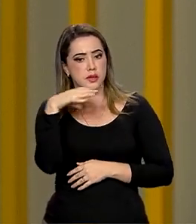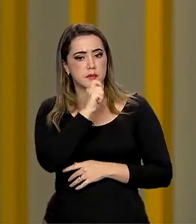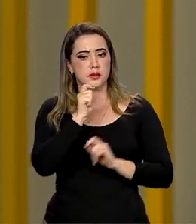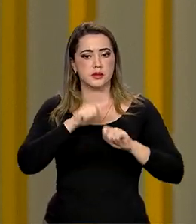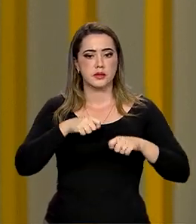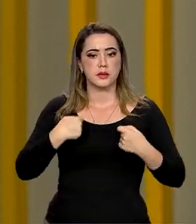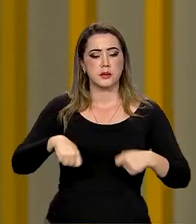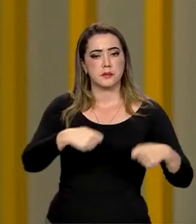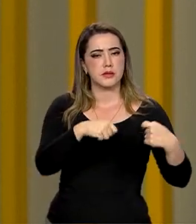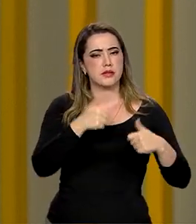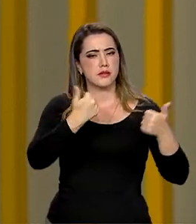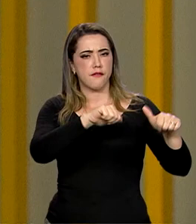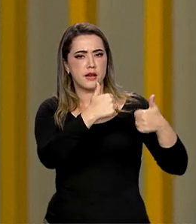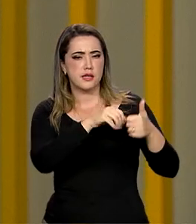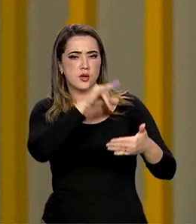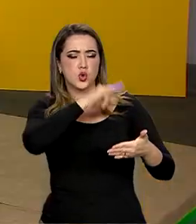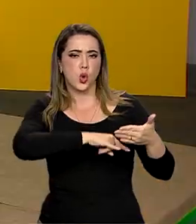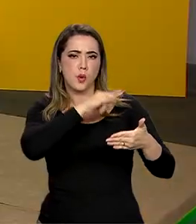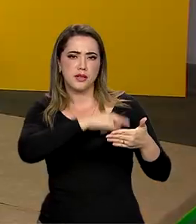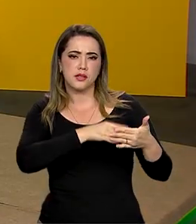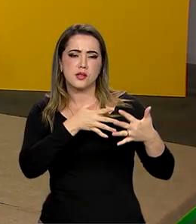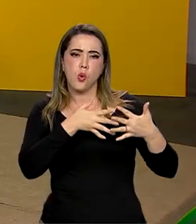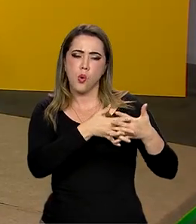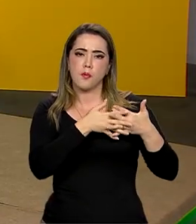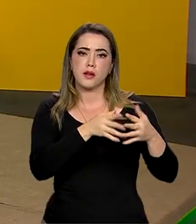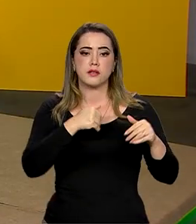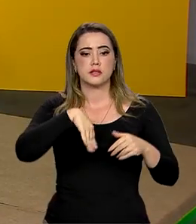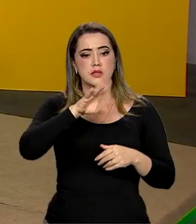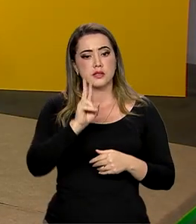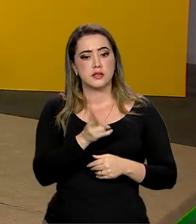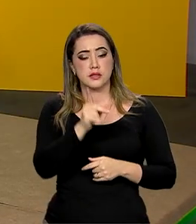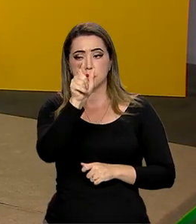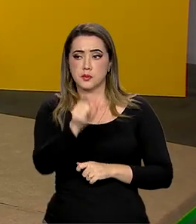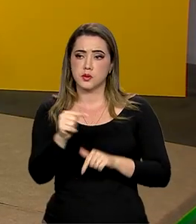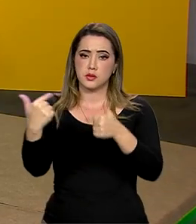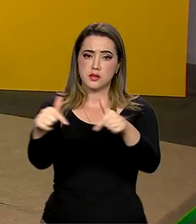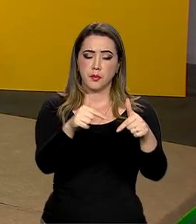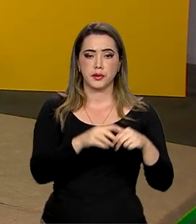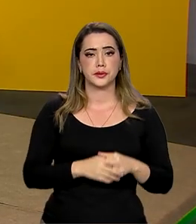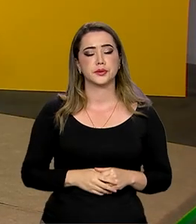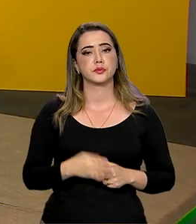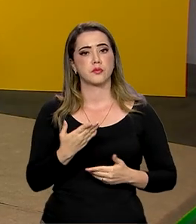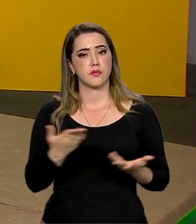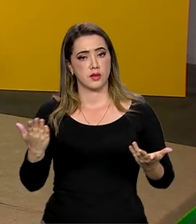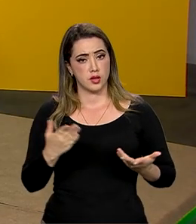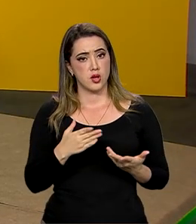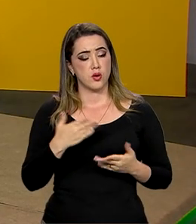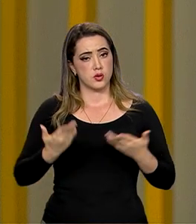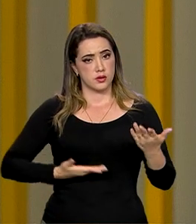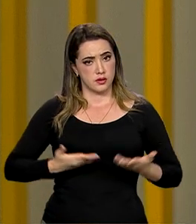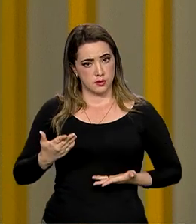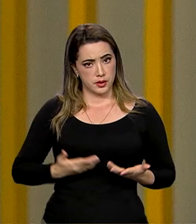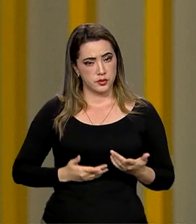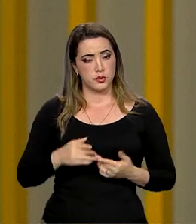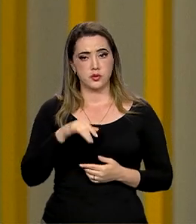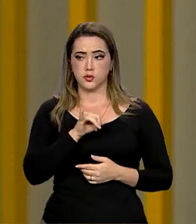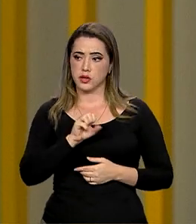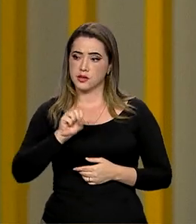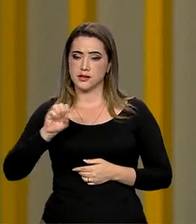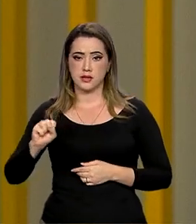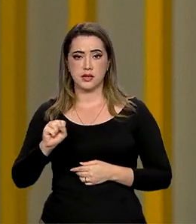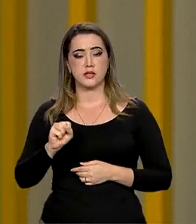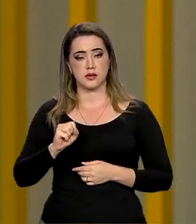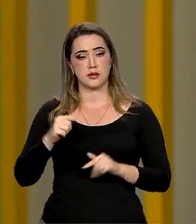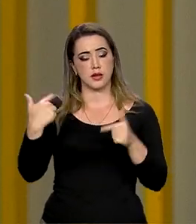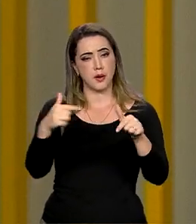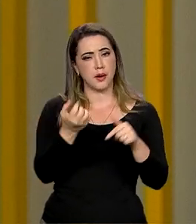demandam uma análise de documental mais complexa, sempre estarão na mão dos servidores. Os servidores da NSS cumprem um papel muito importante,